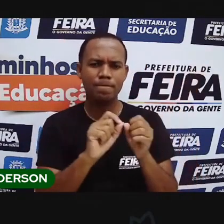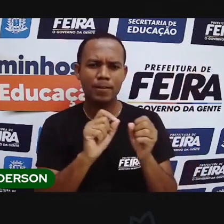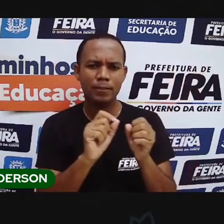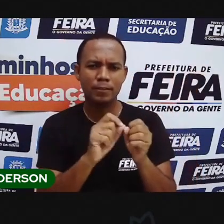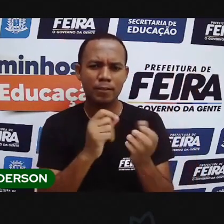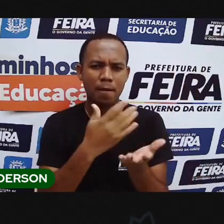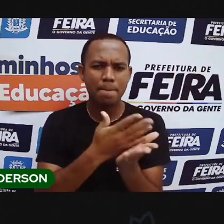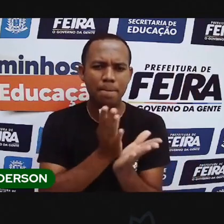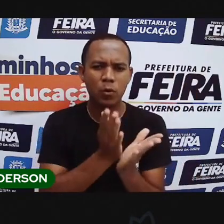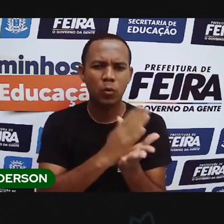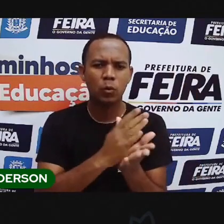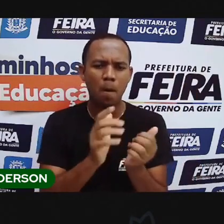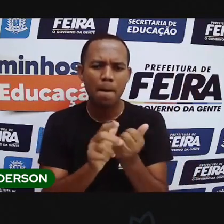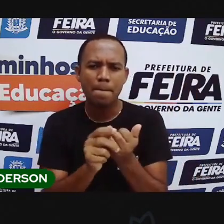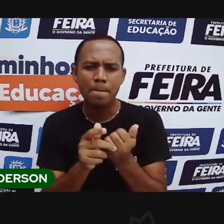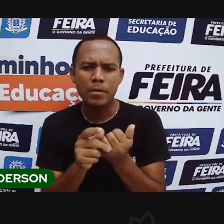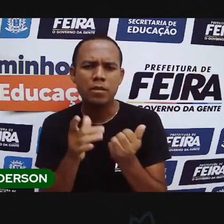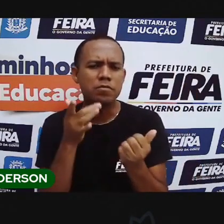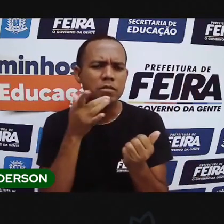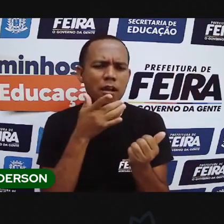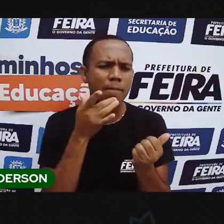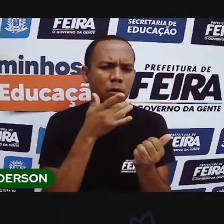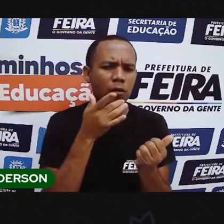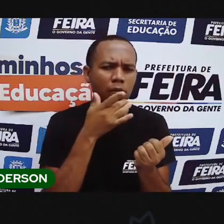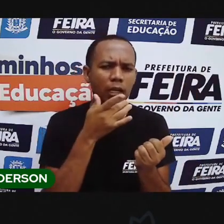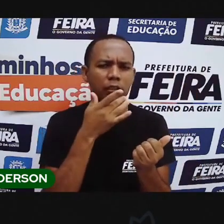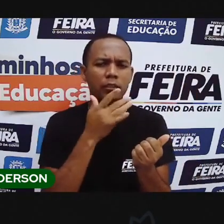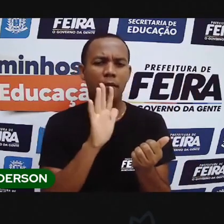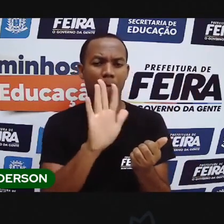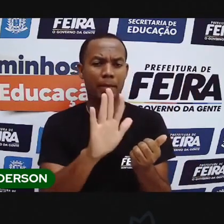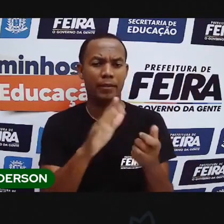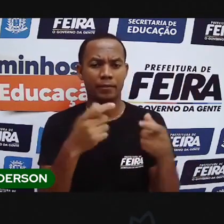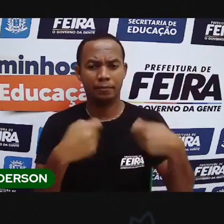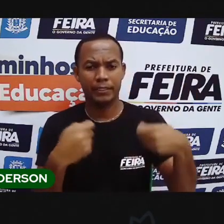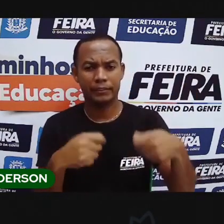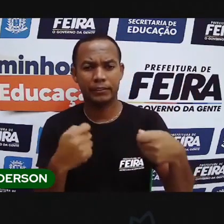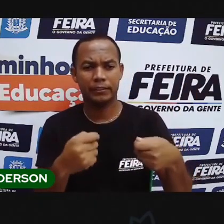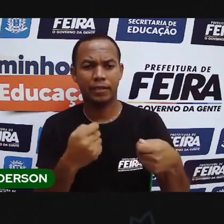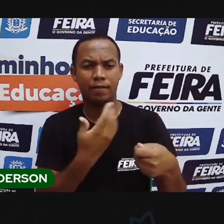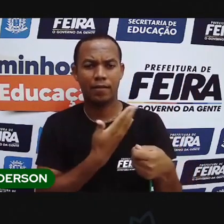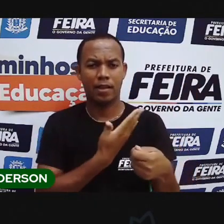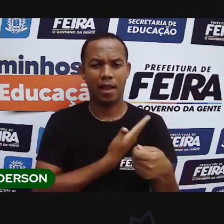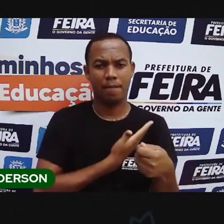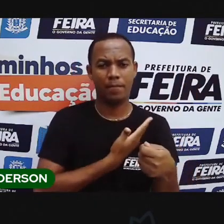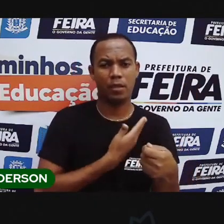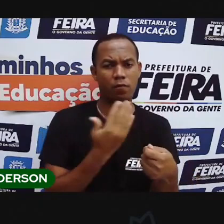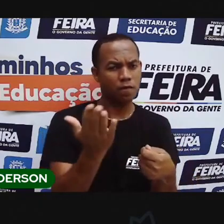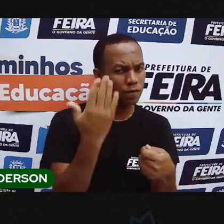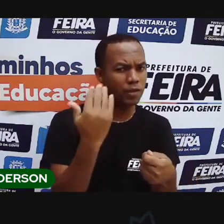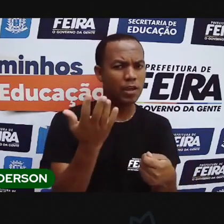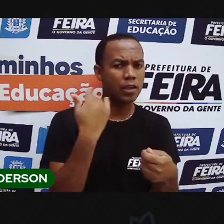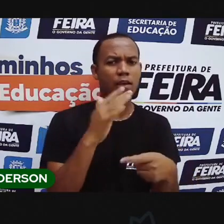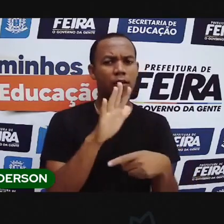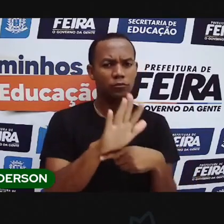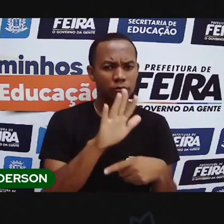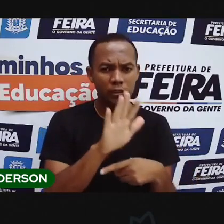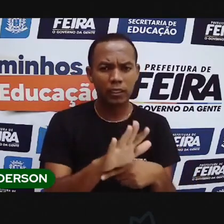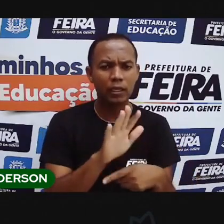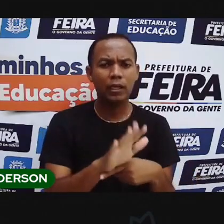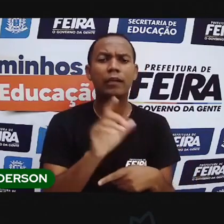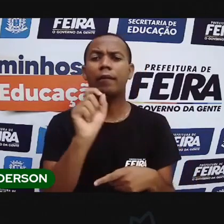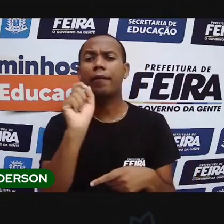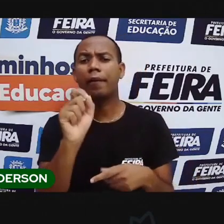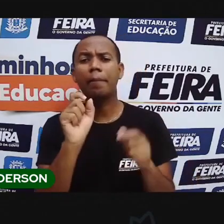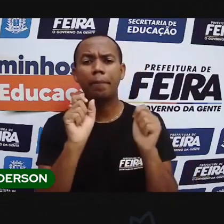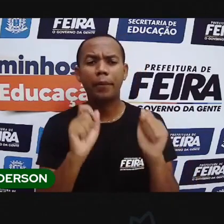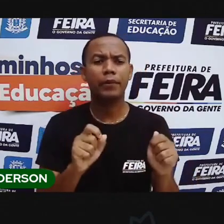era muito saboroso. Mas, para isso, precisaria da ajuda dos seus amigos. Quem pode me ajudar a colher o milho?